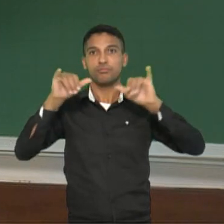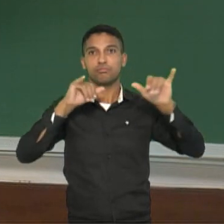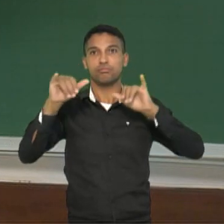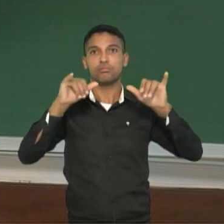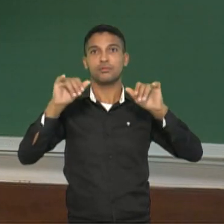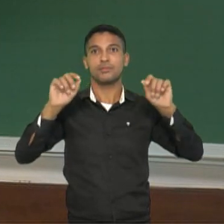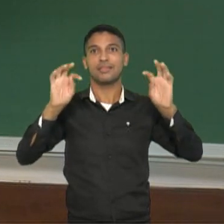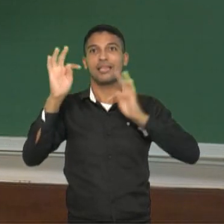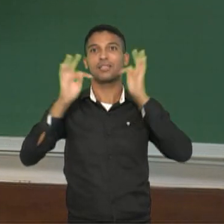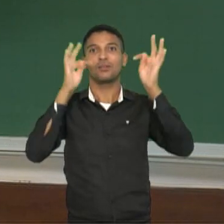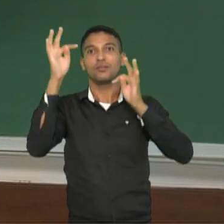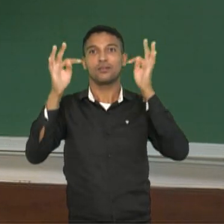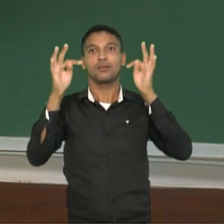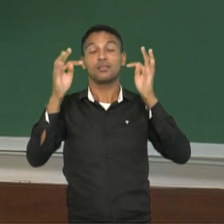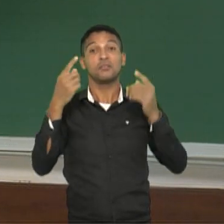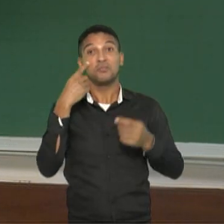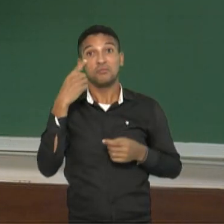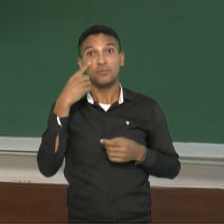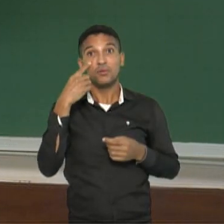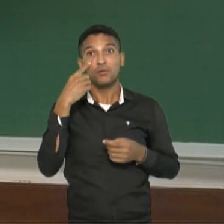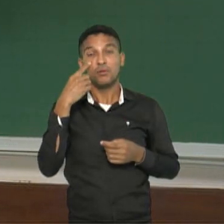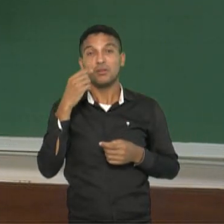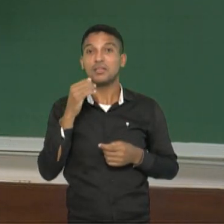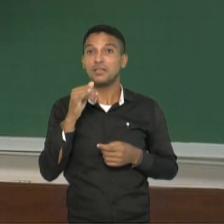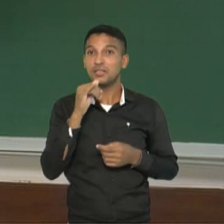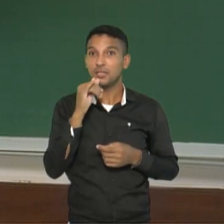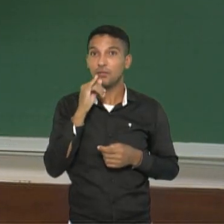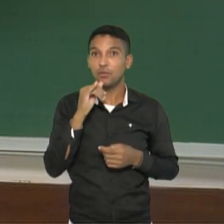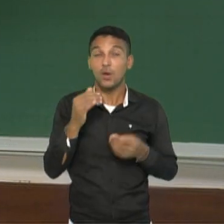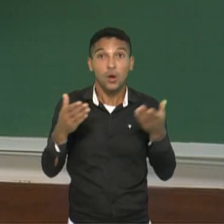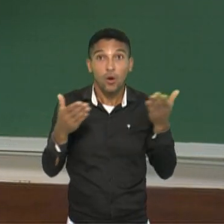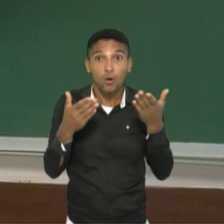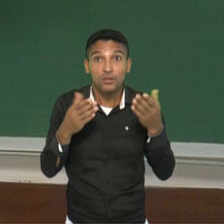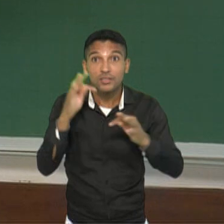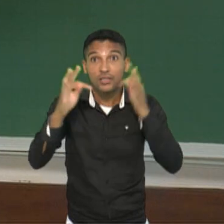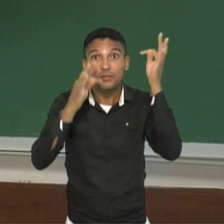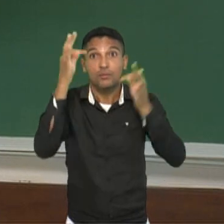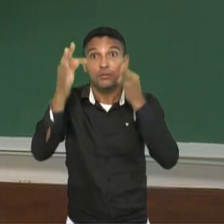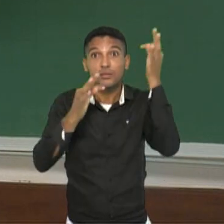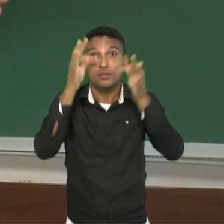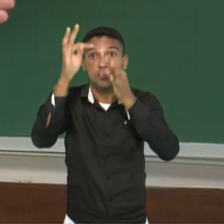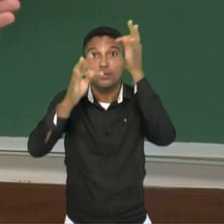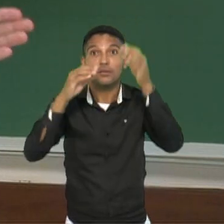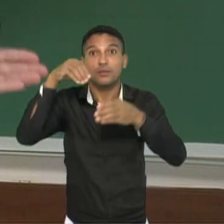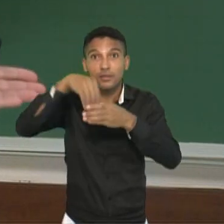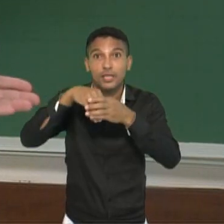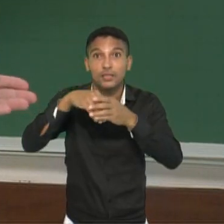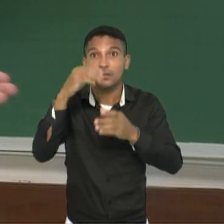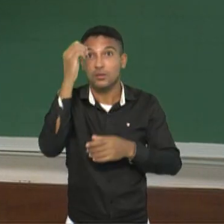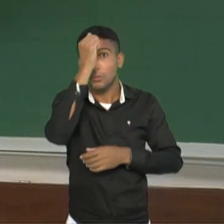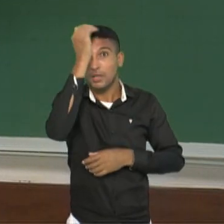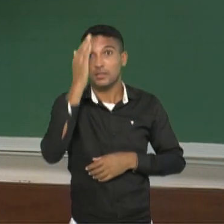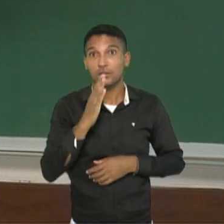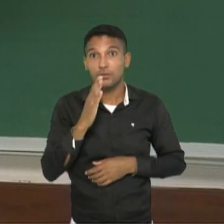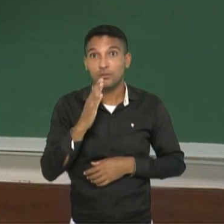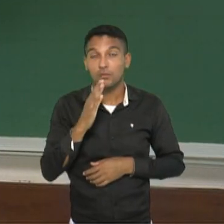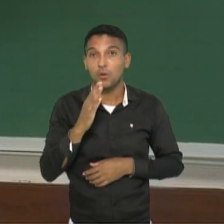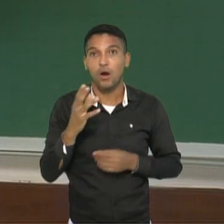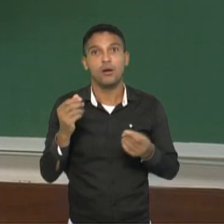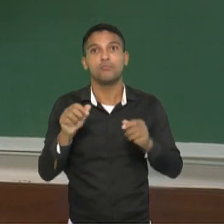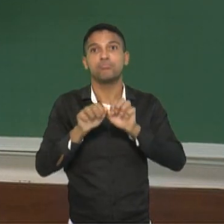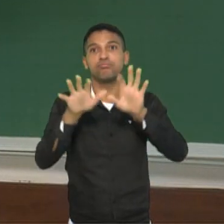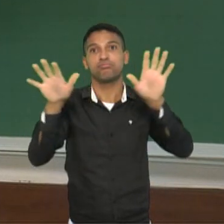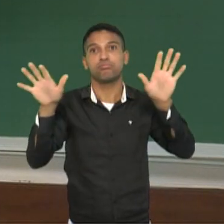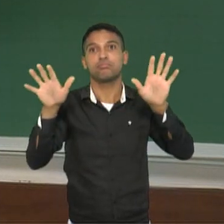virtual. Significa que a nossa comunicação hoje, ela é muito melhor do que em décadas anteriores.